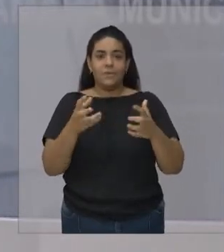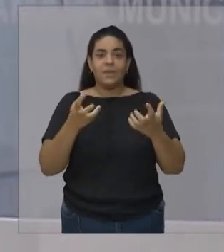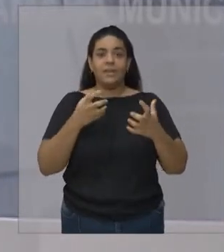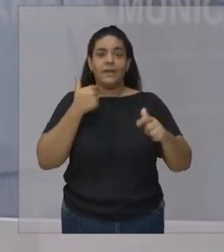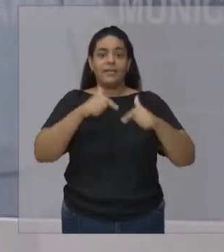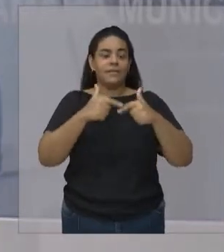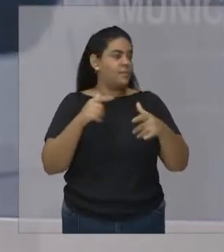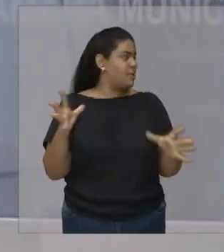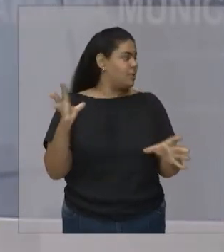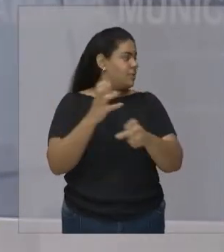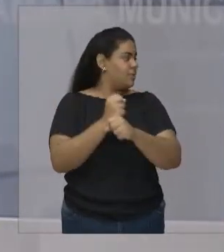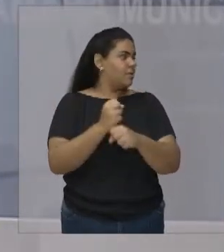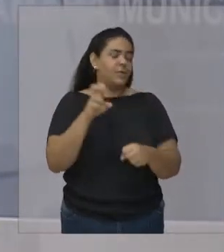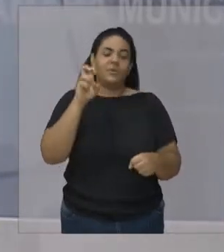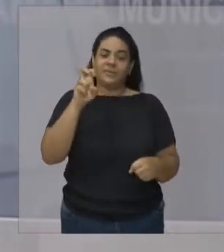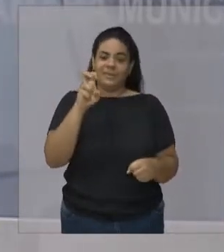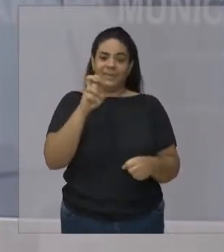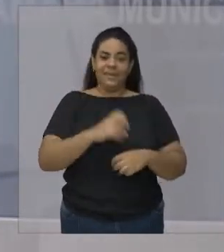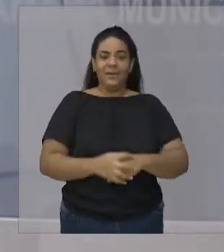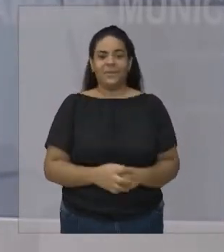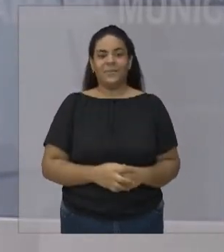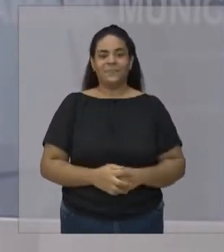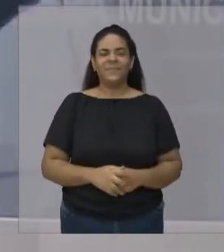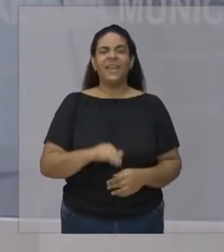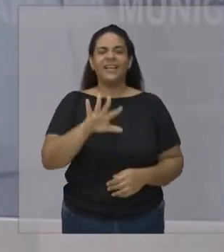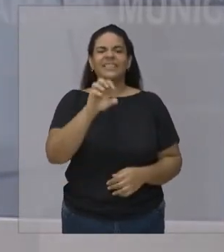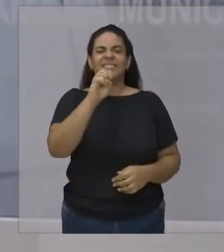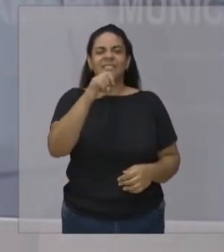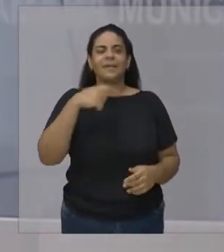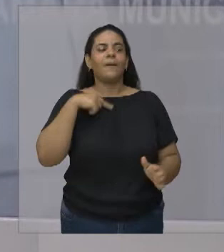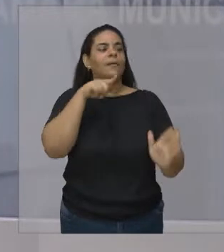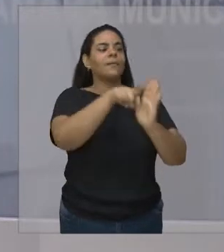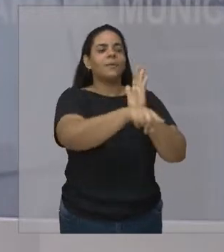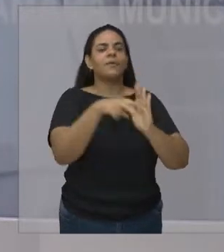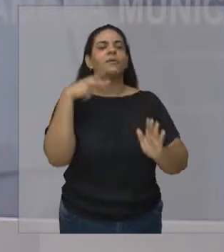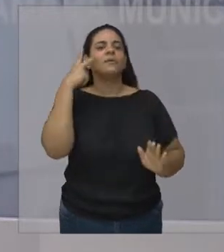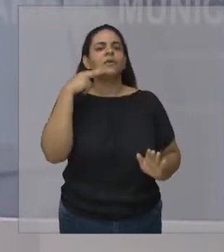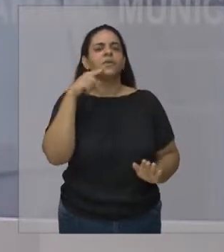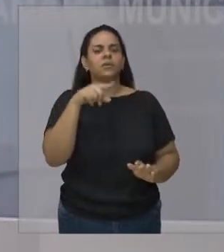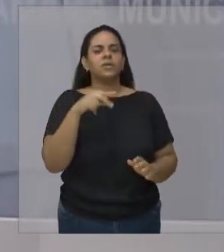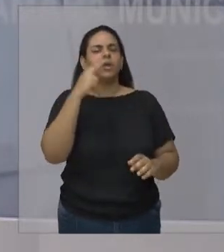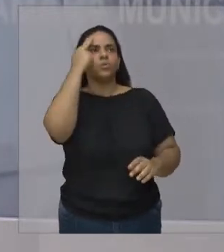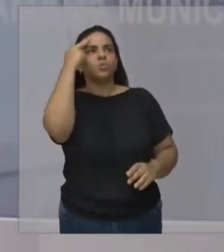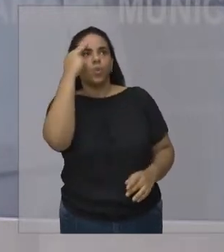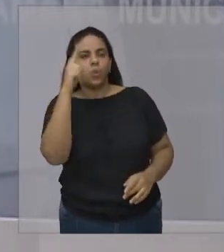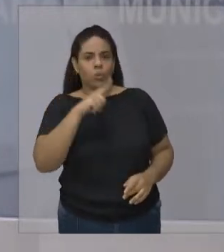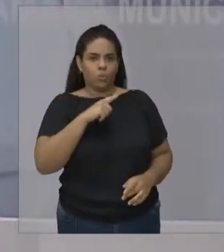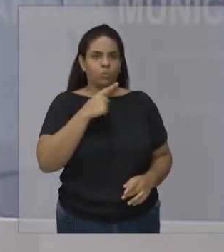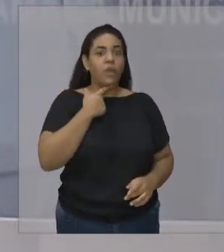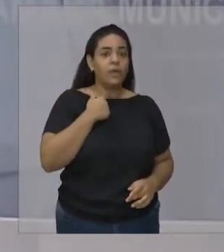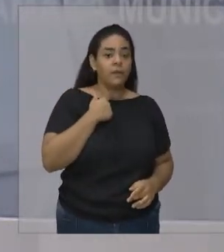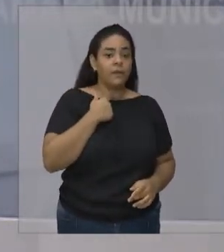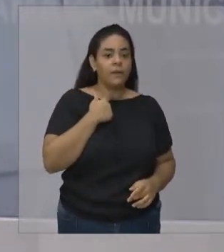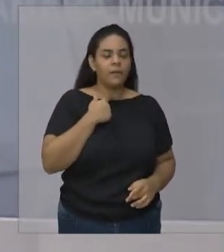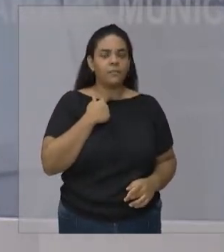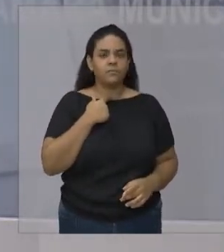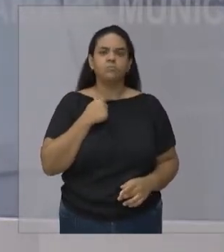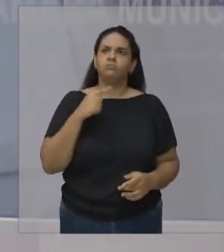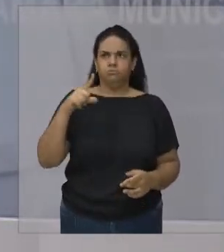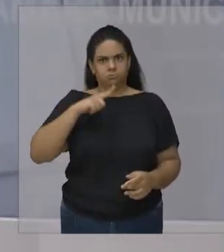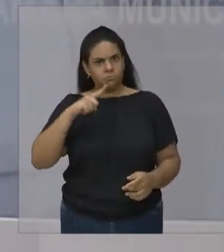Mas se eu perguntar para o vereador Se ele tem algum sonho Com toda certeza ele tem sonho Se eu perguntar para você Se que está aqui